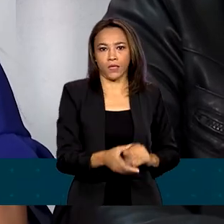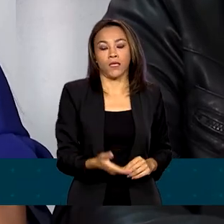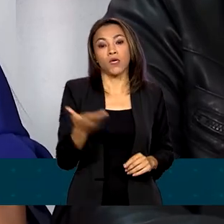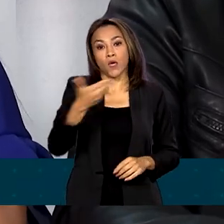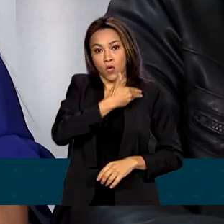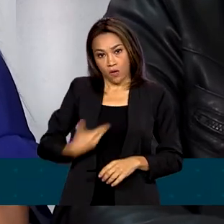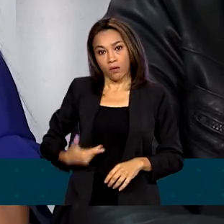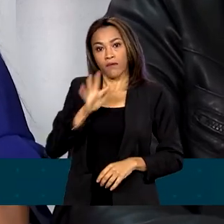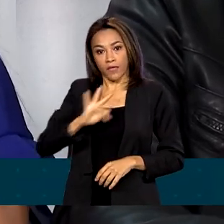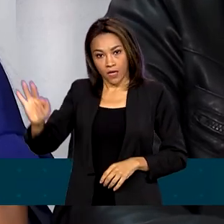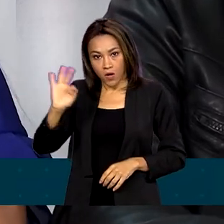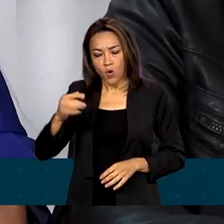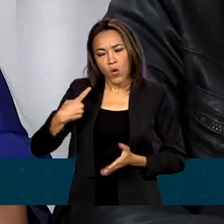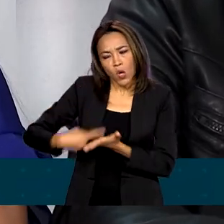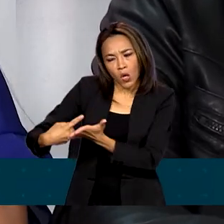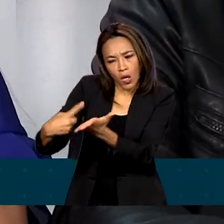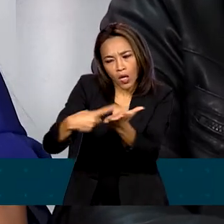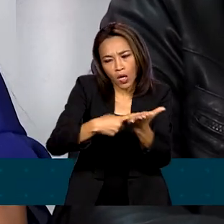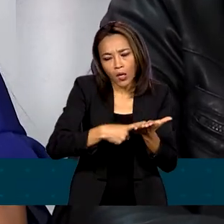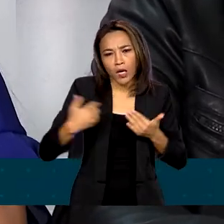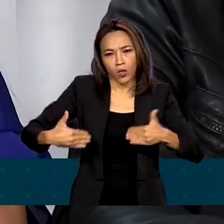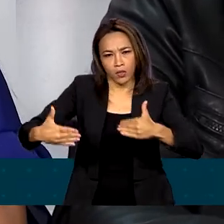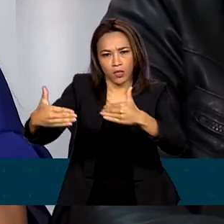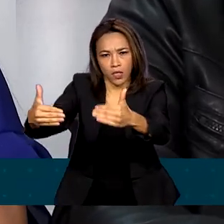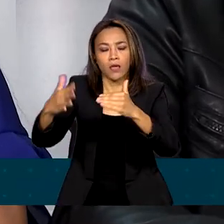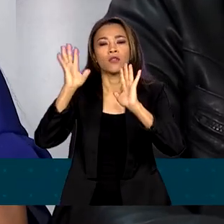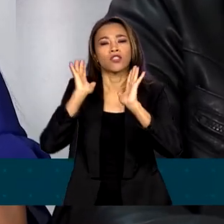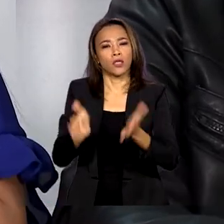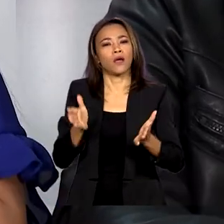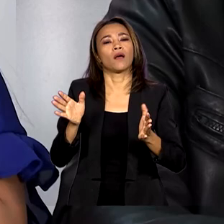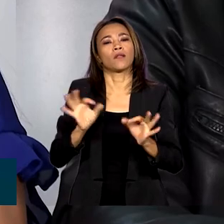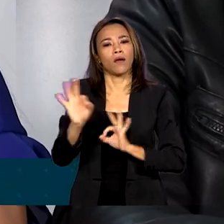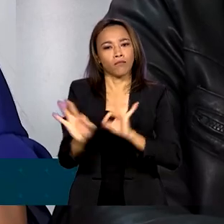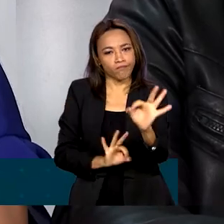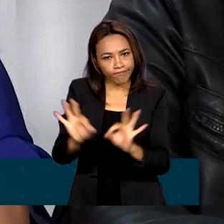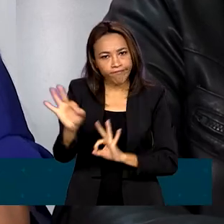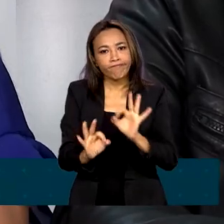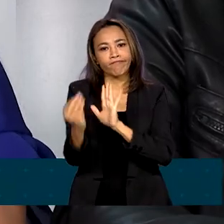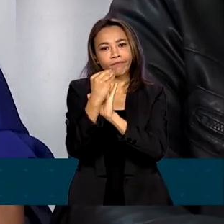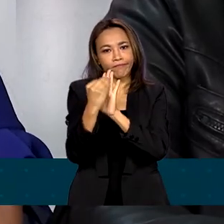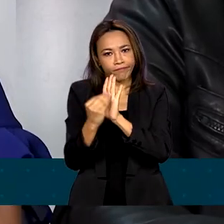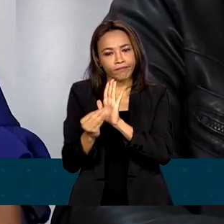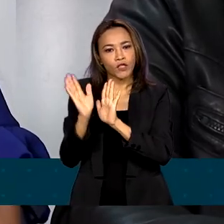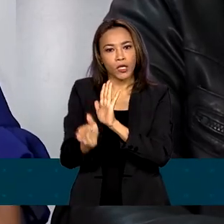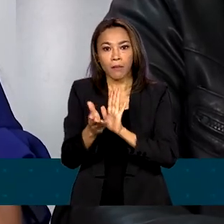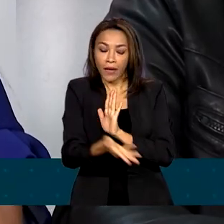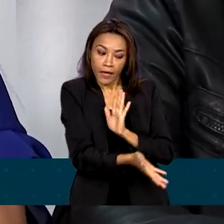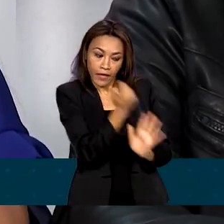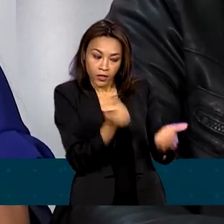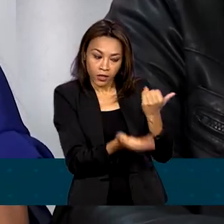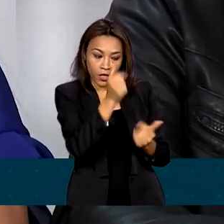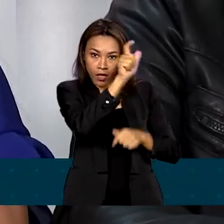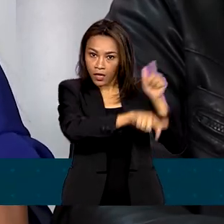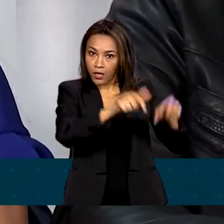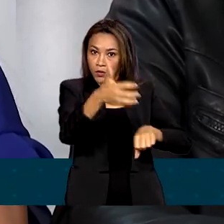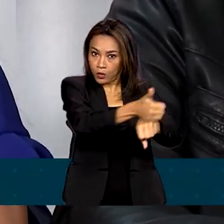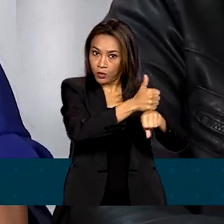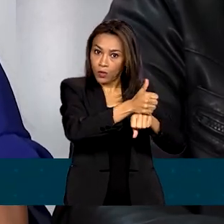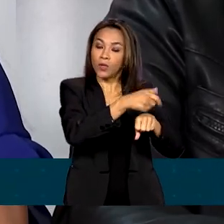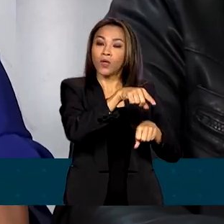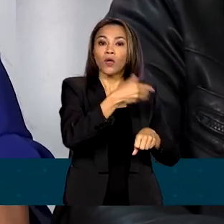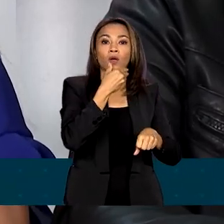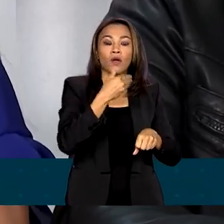interministerial, já está organizando ações para a retirada dos garimpeiros, para